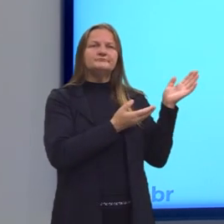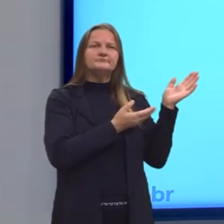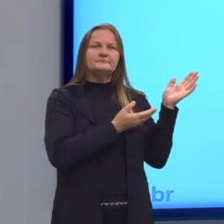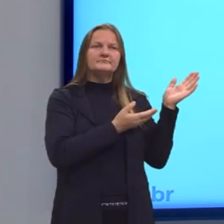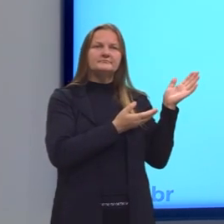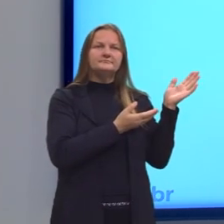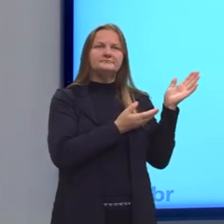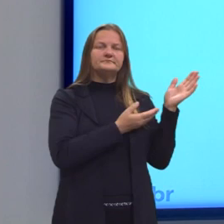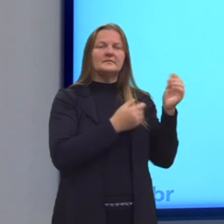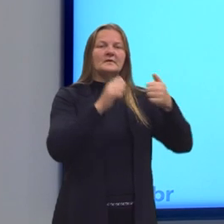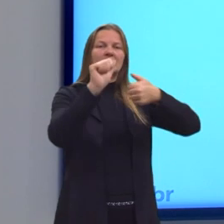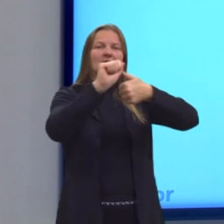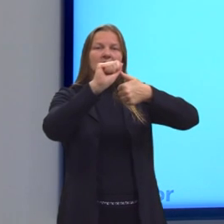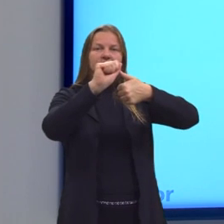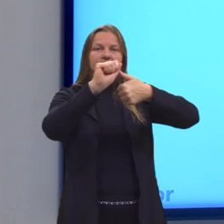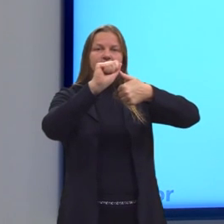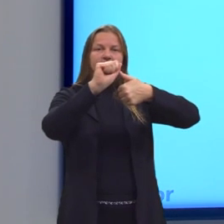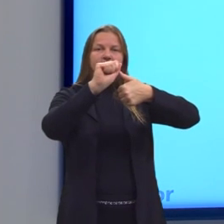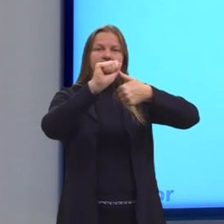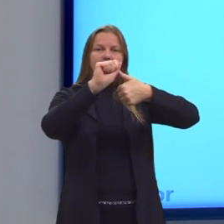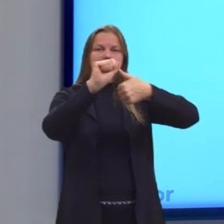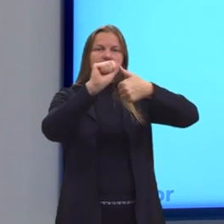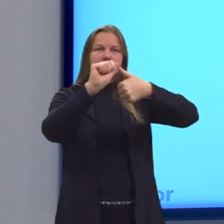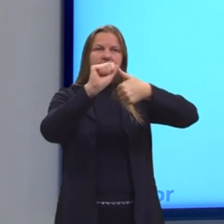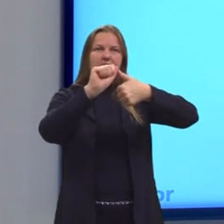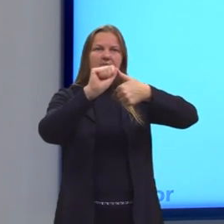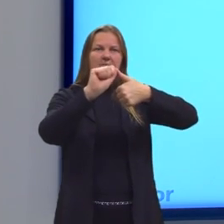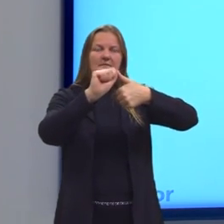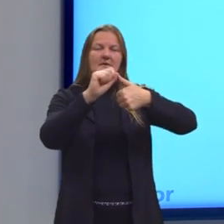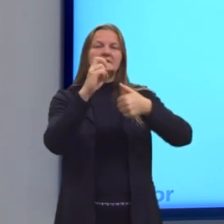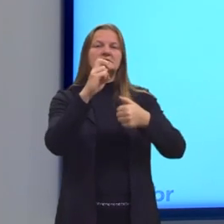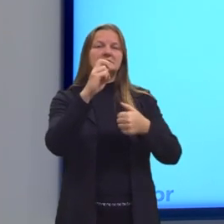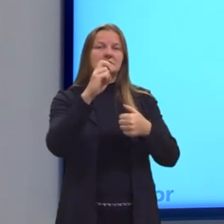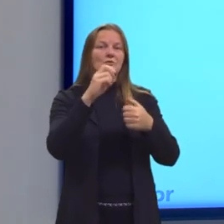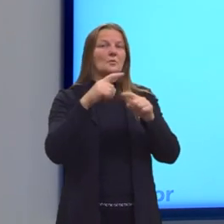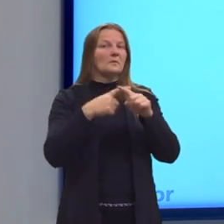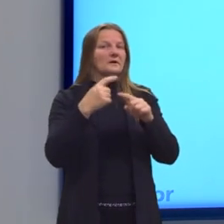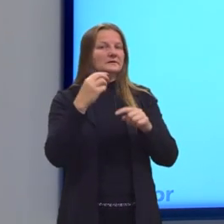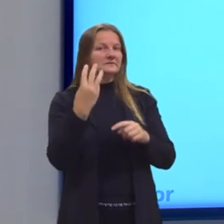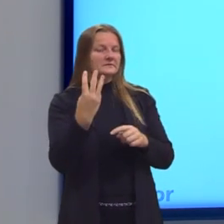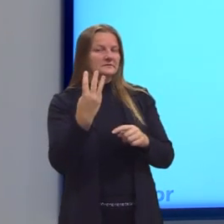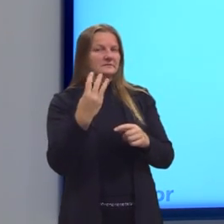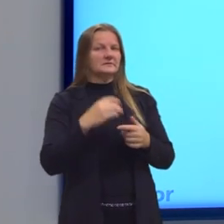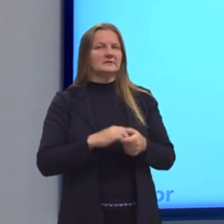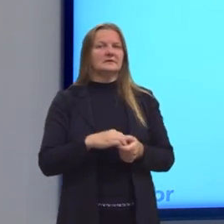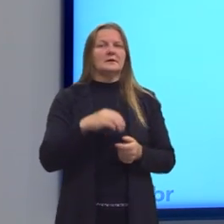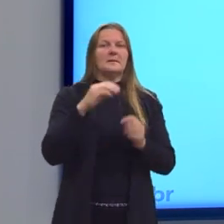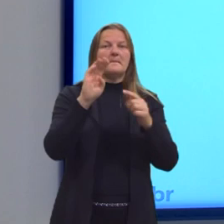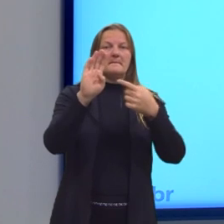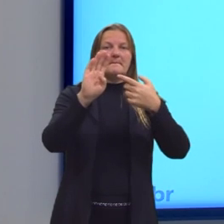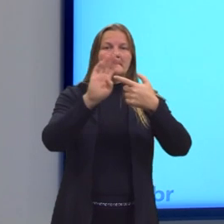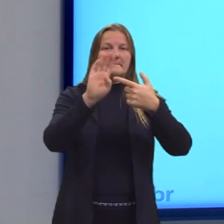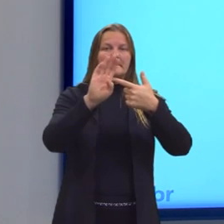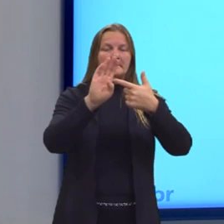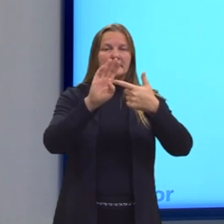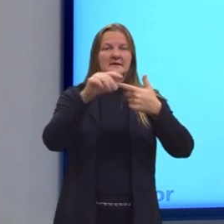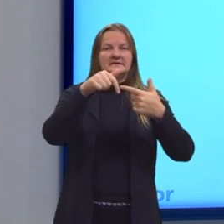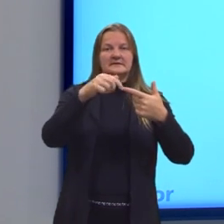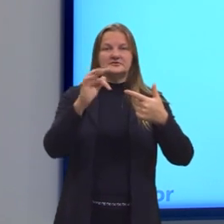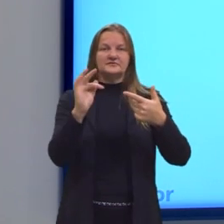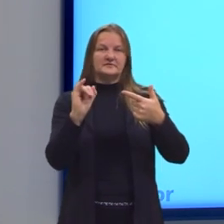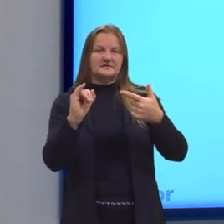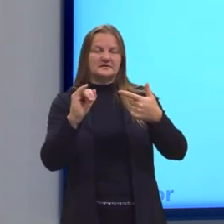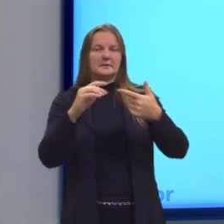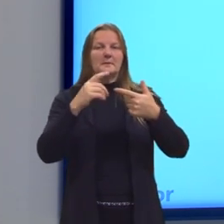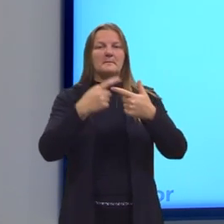seguintes alternativas. Letra A, 5 Φ mais 3, letra B, 7 Φ